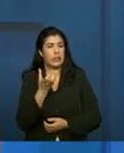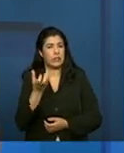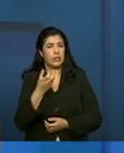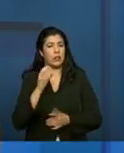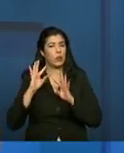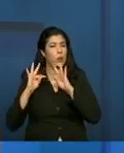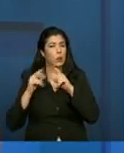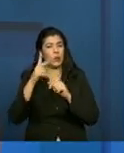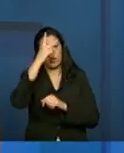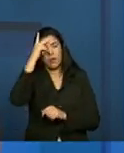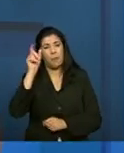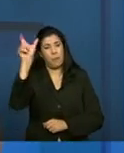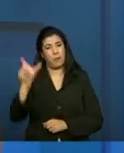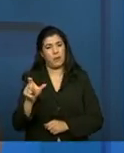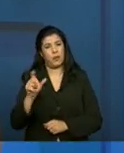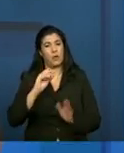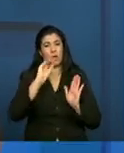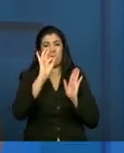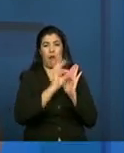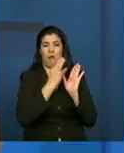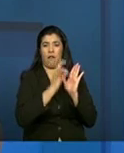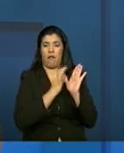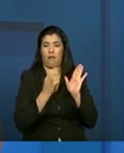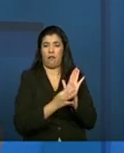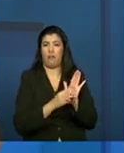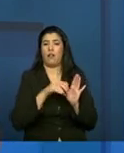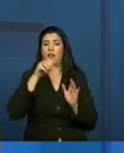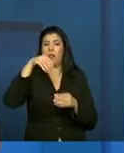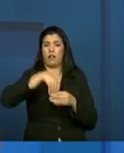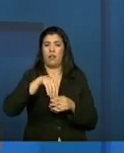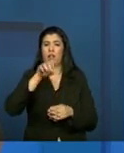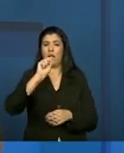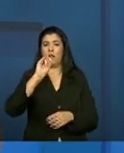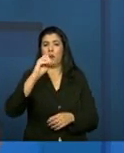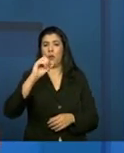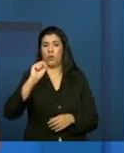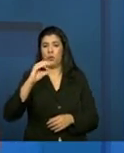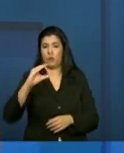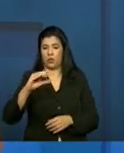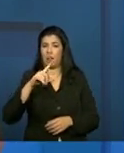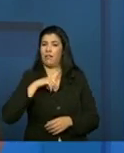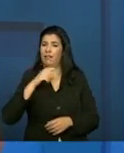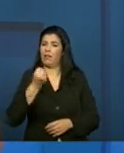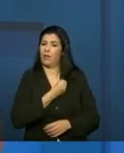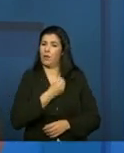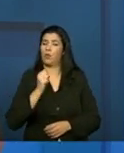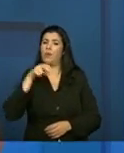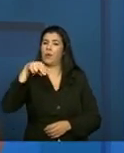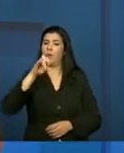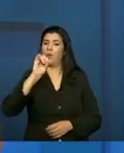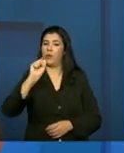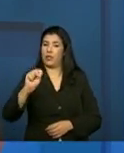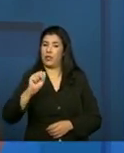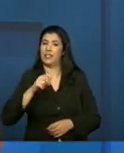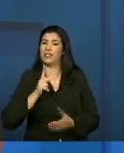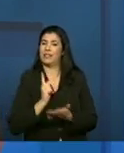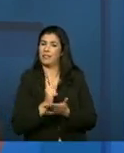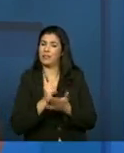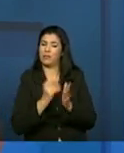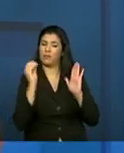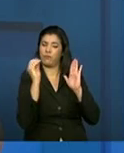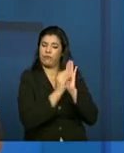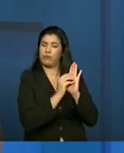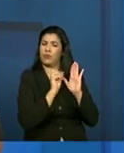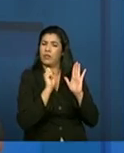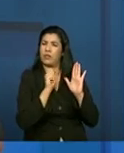cadastradas no SISC tenham um número do NIS. É possível cadastrar 100? Sim, mas aí, durante